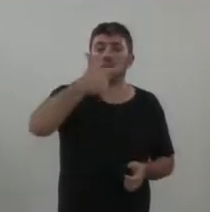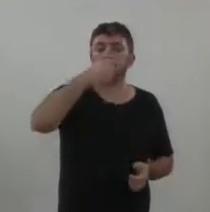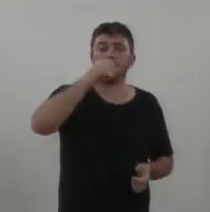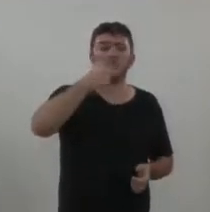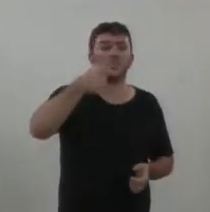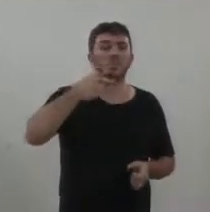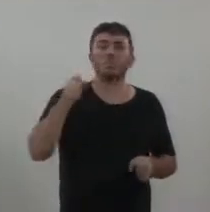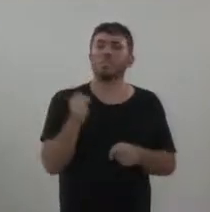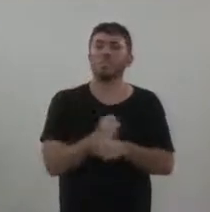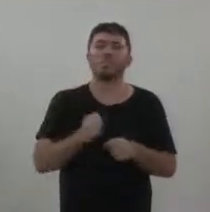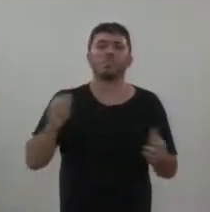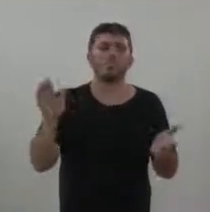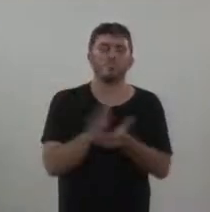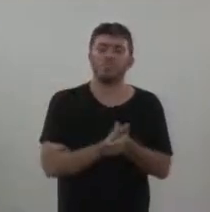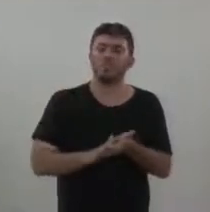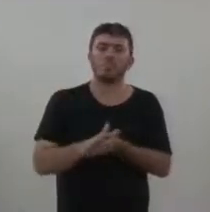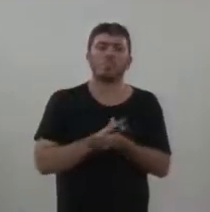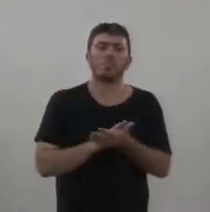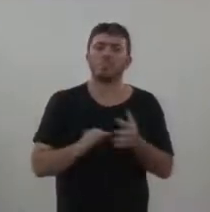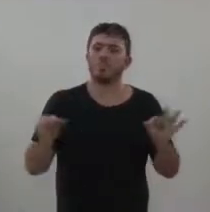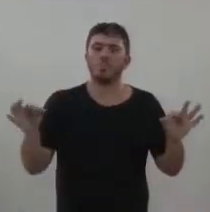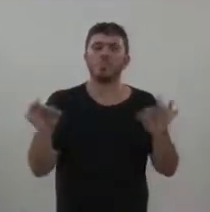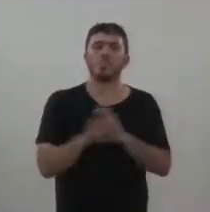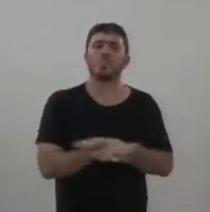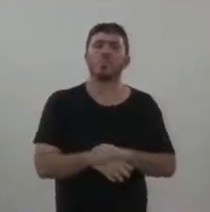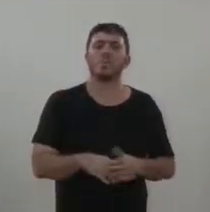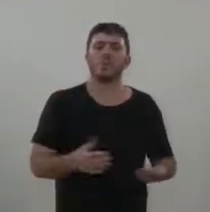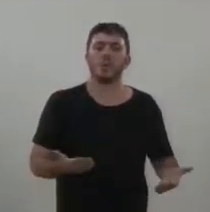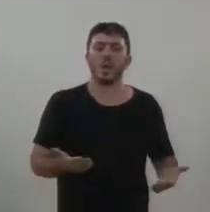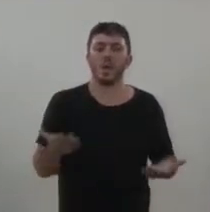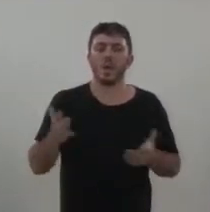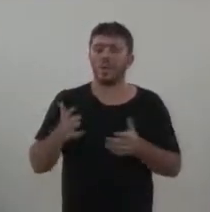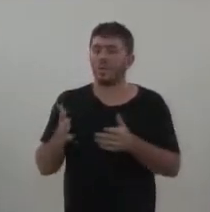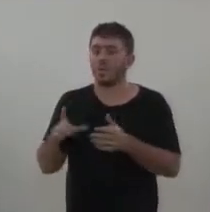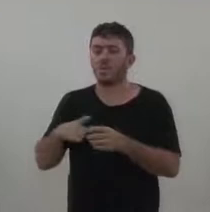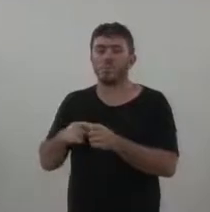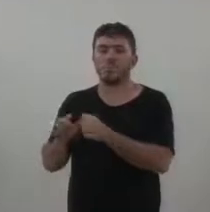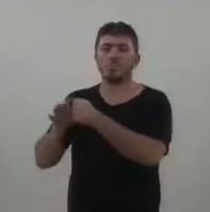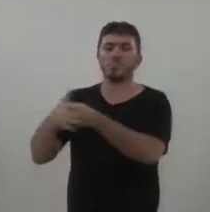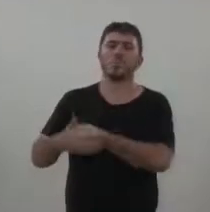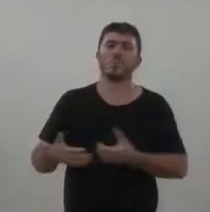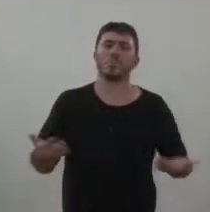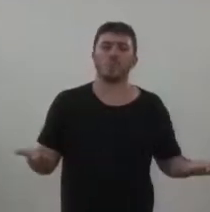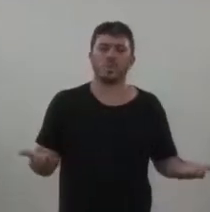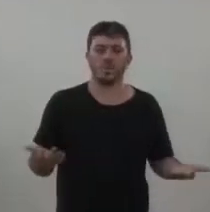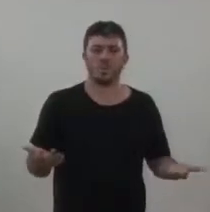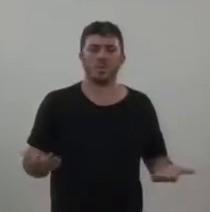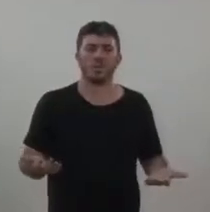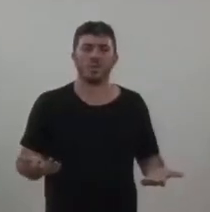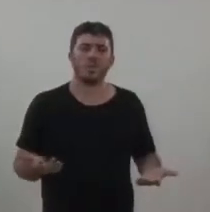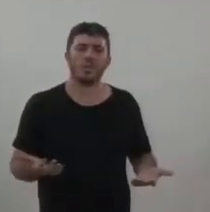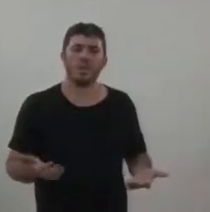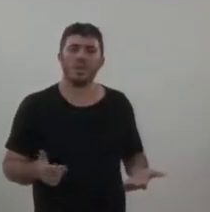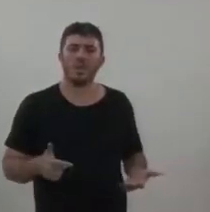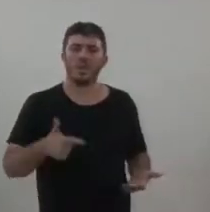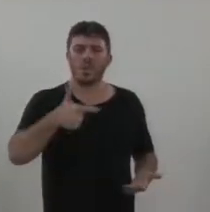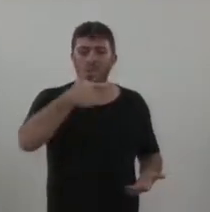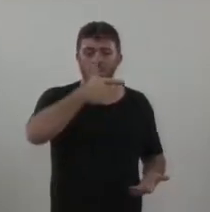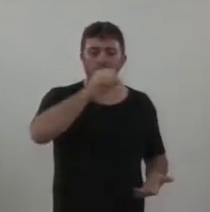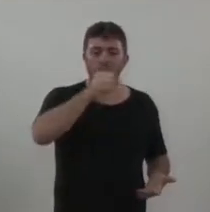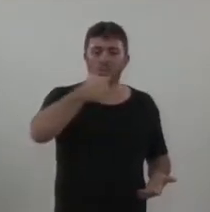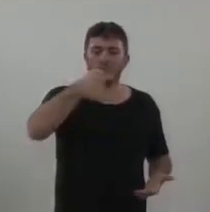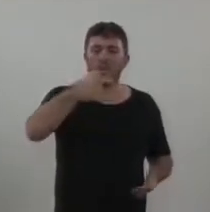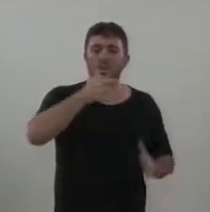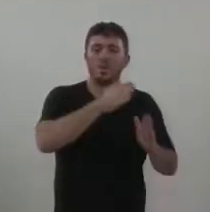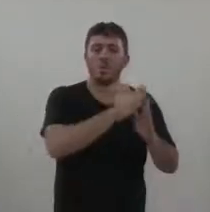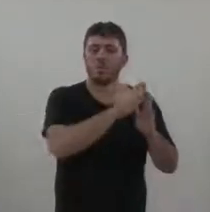2020. Aí veio a pandemia, não consegue entregar. Gente, 2017 para 2020 já são mais